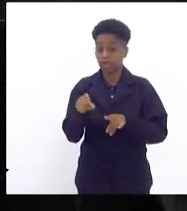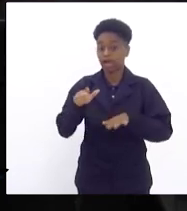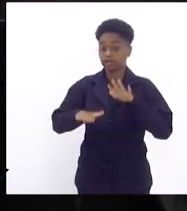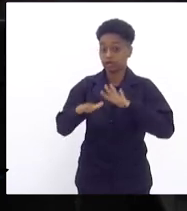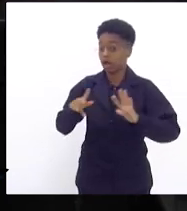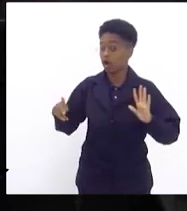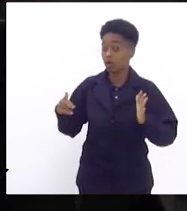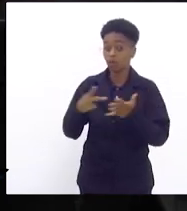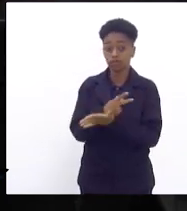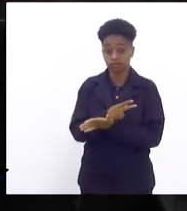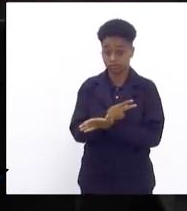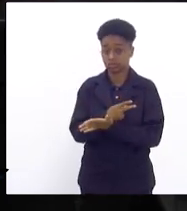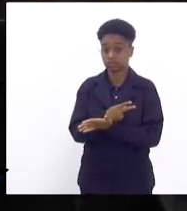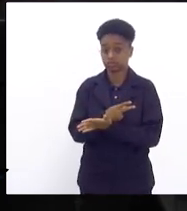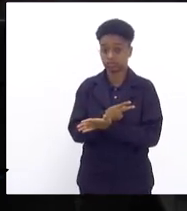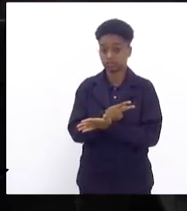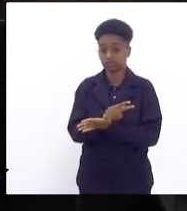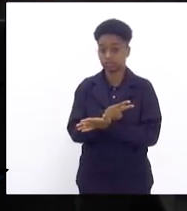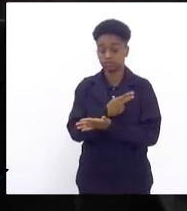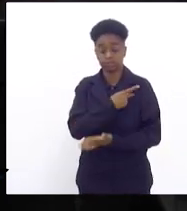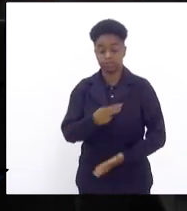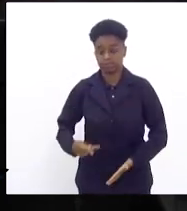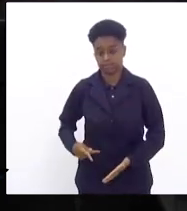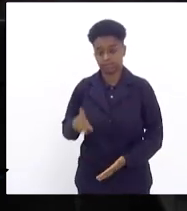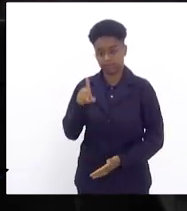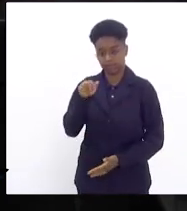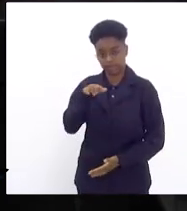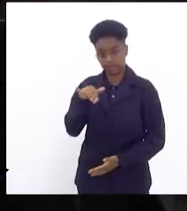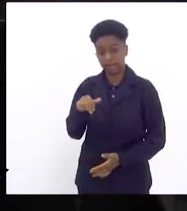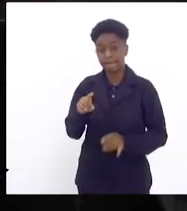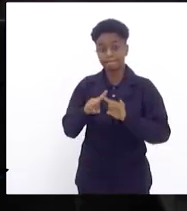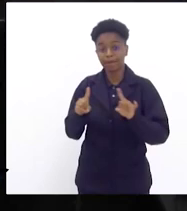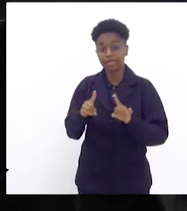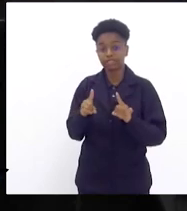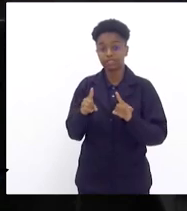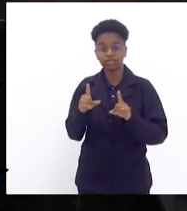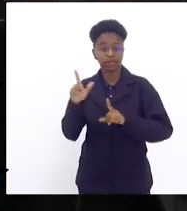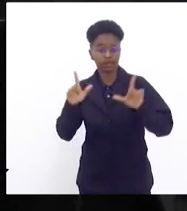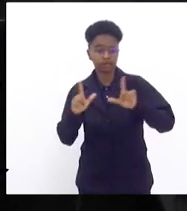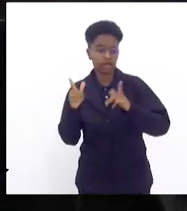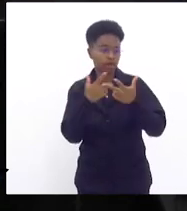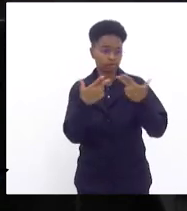acontecem, presidente Dani, só que não são divulgados pela imprensa.